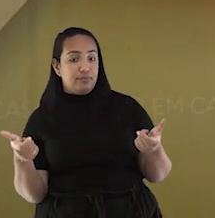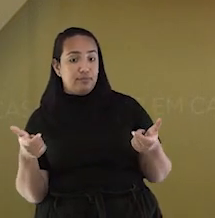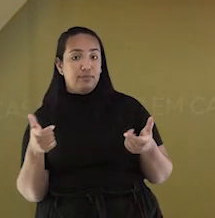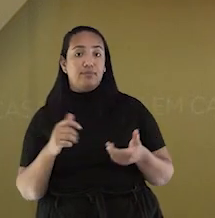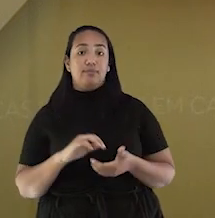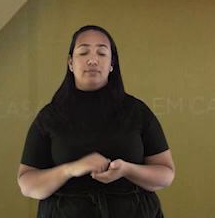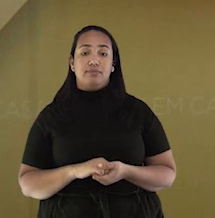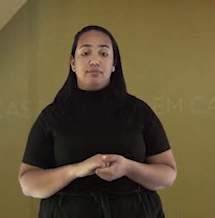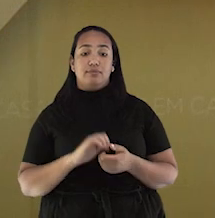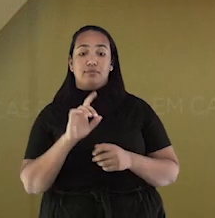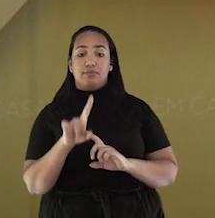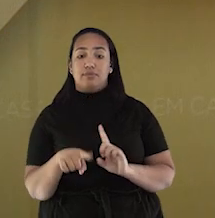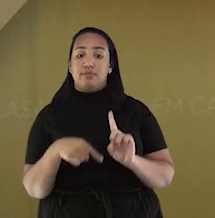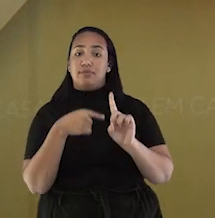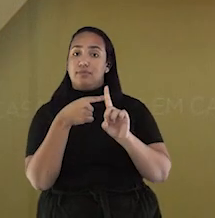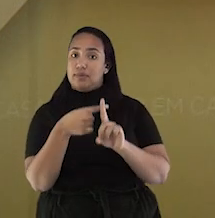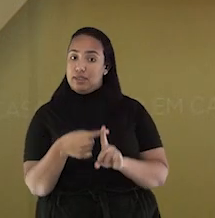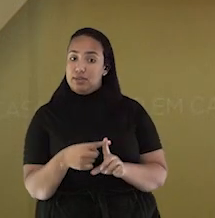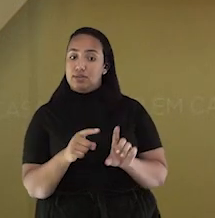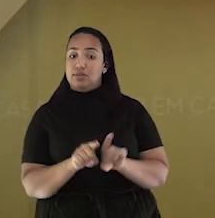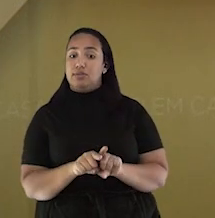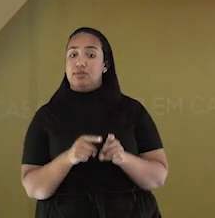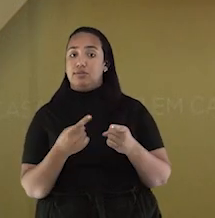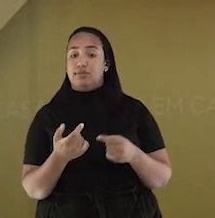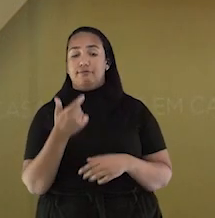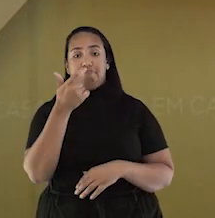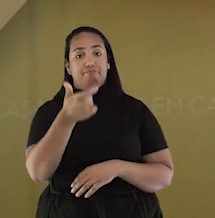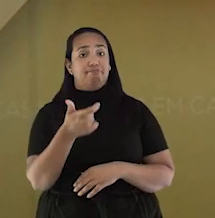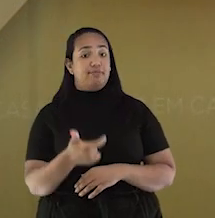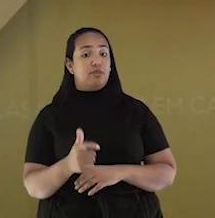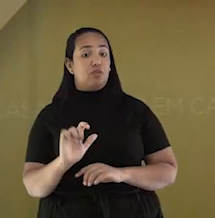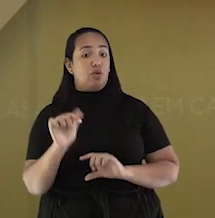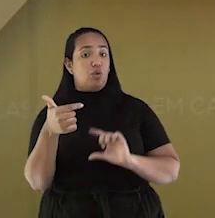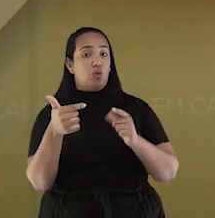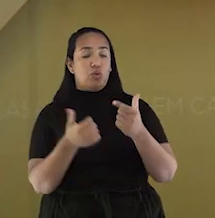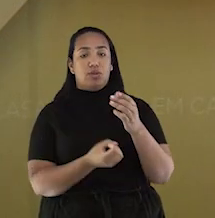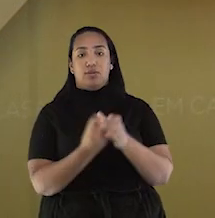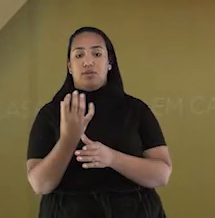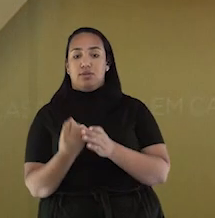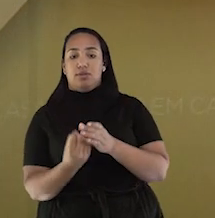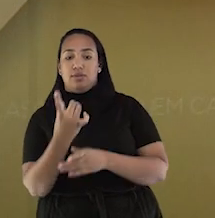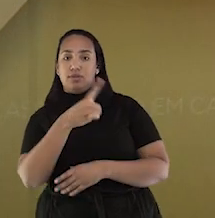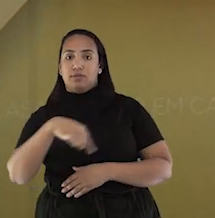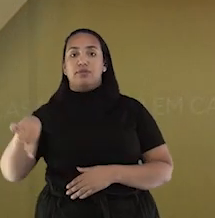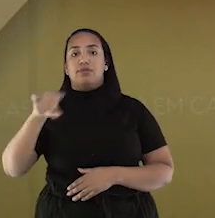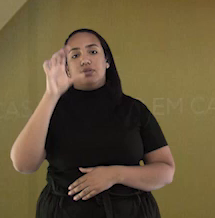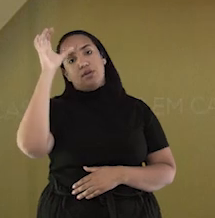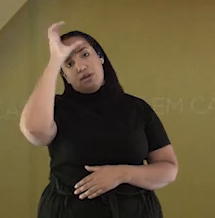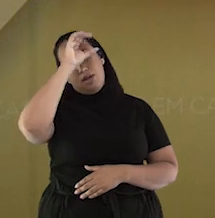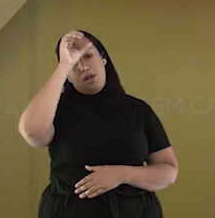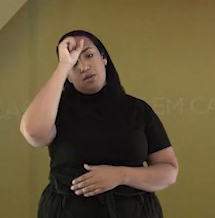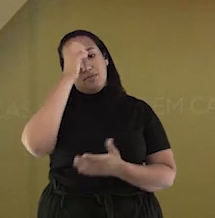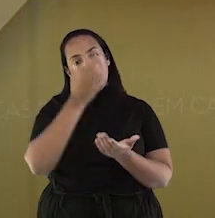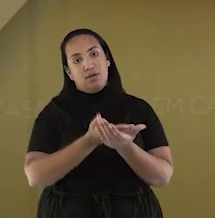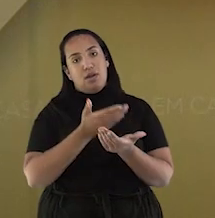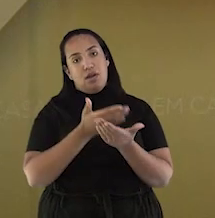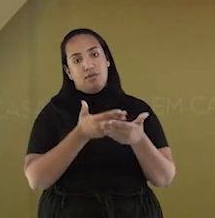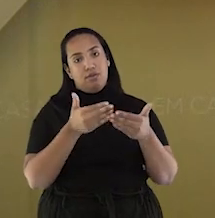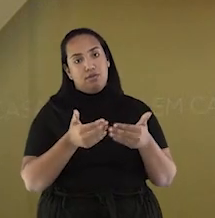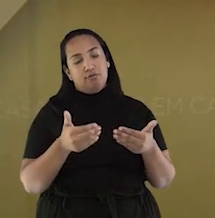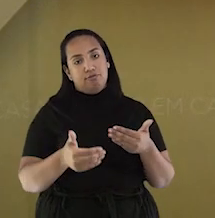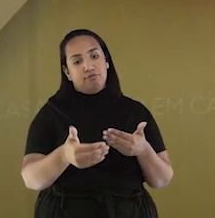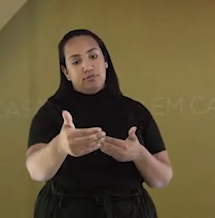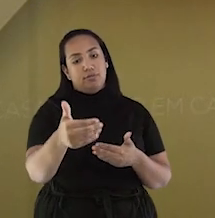sílva, mais a formação de palavras. Que aí vocês vão aprender ao decorrer das aulas,